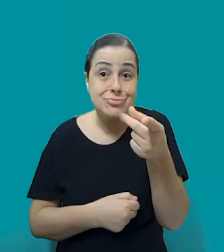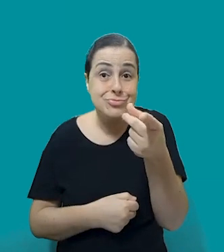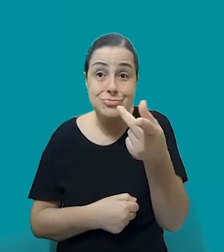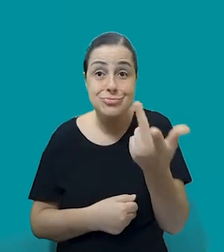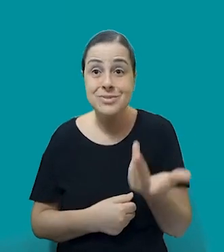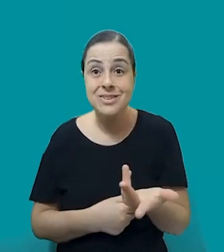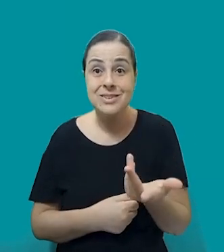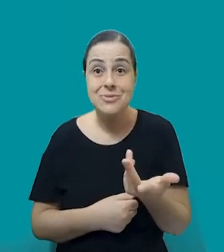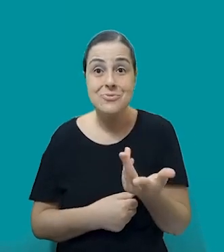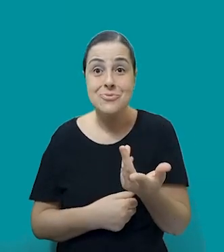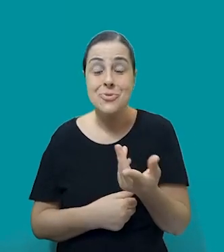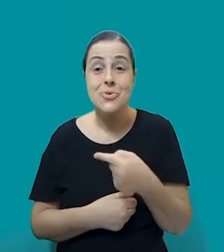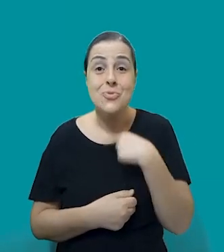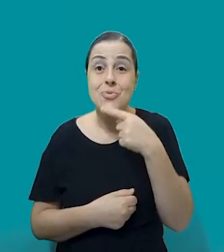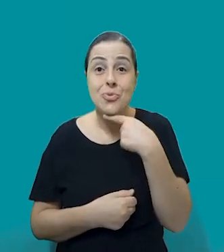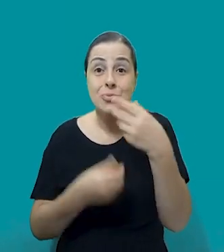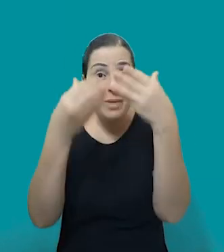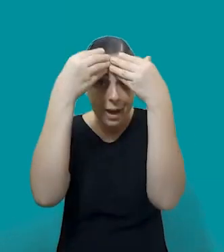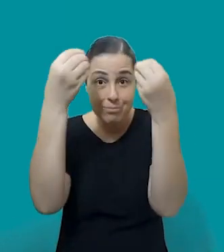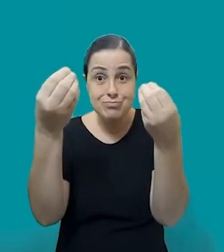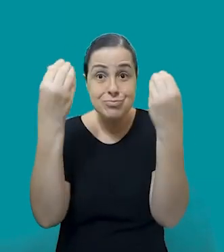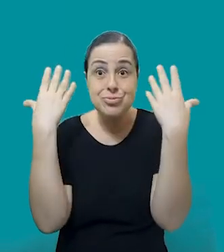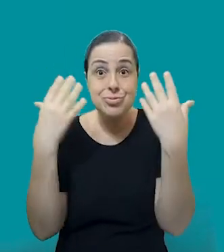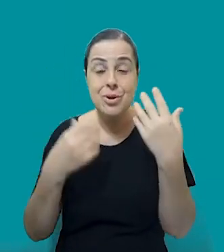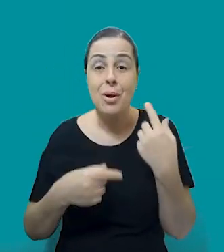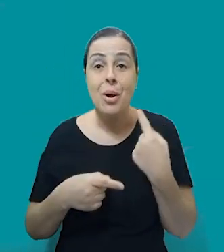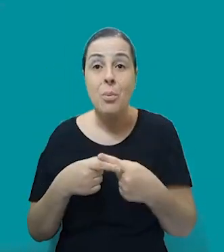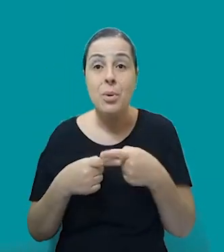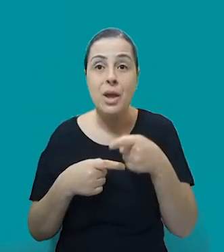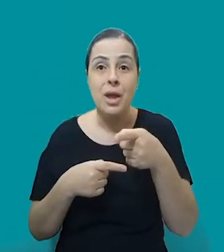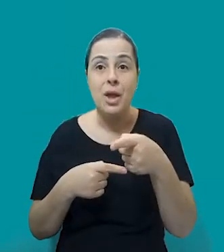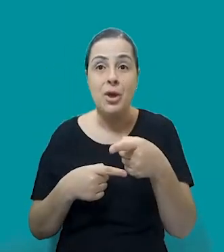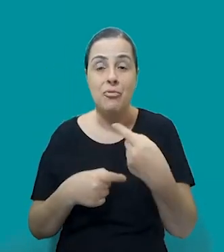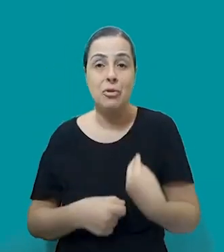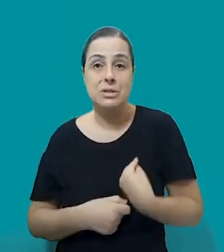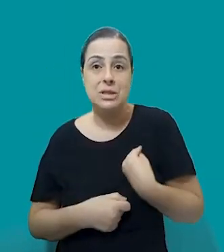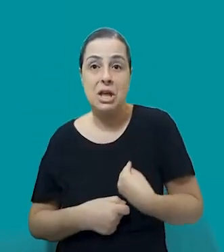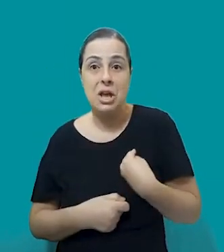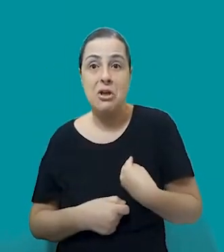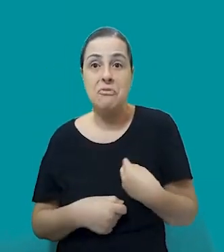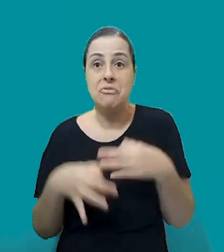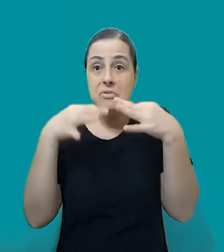tem dinheiro que vai reparar, né? Quanto vale a sua dignidade sexual, né?